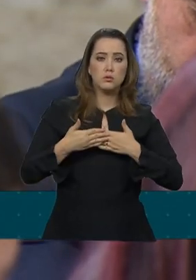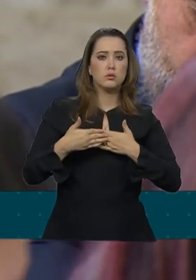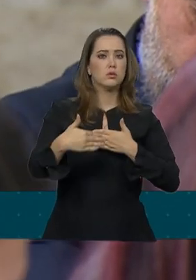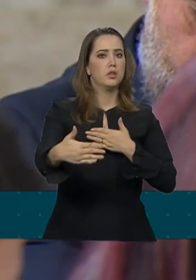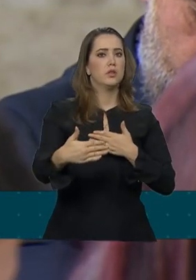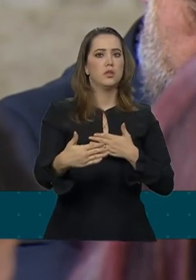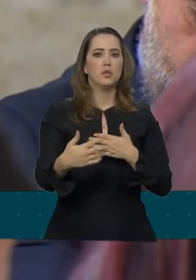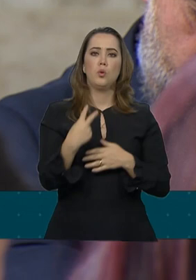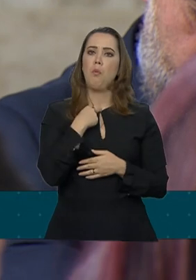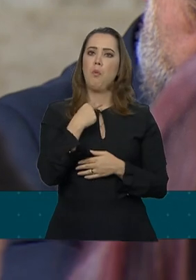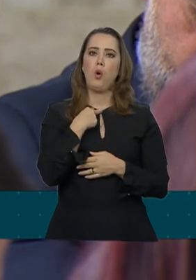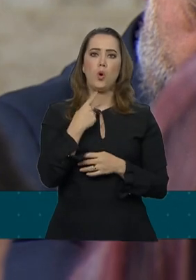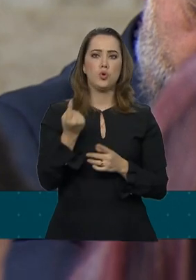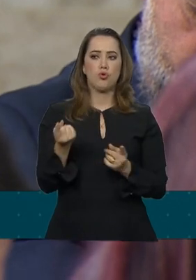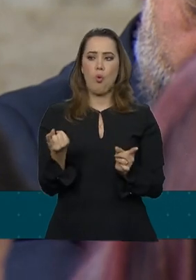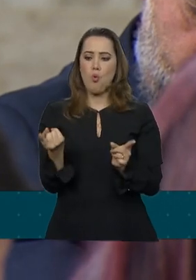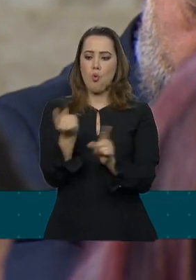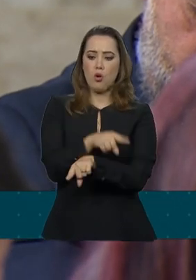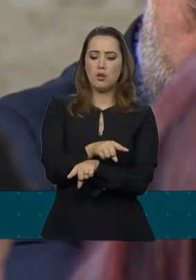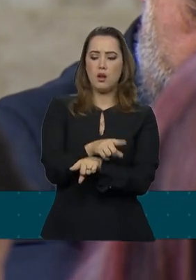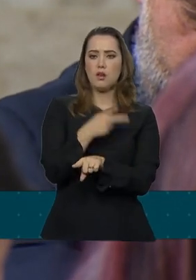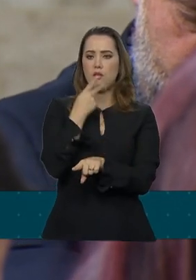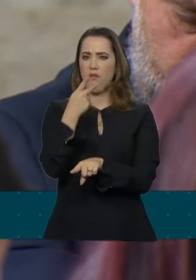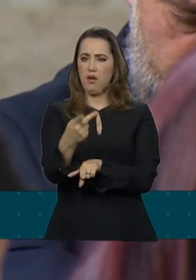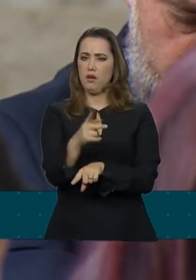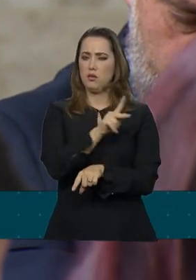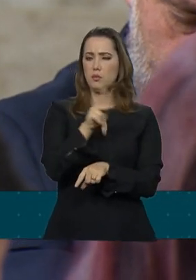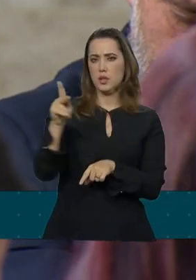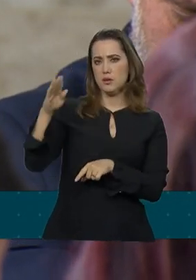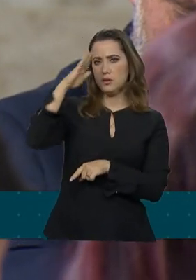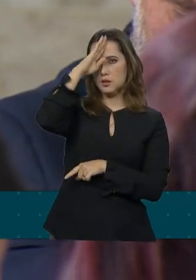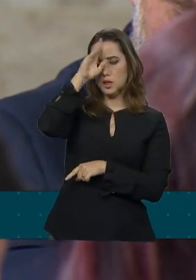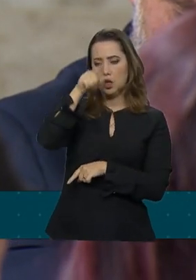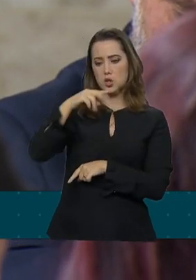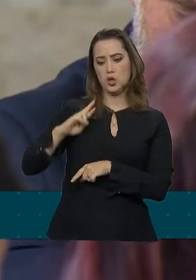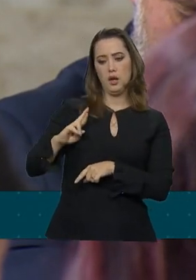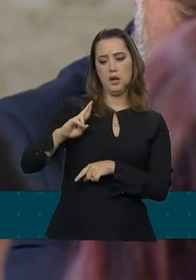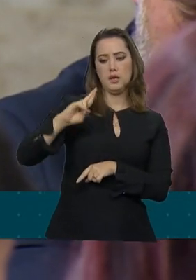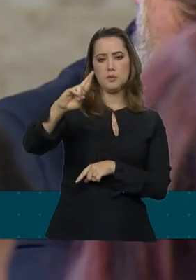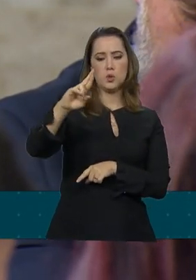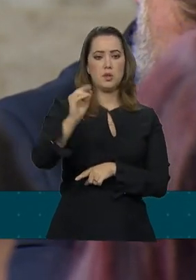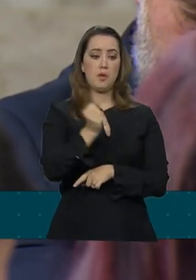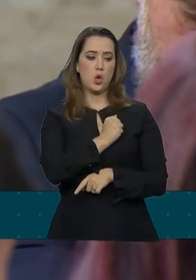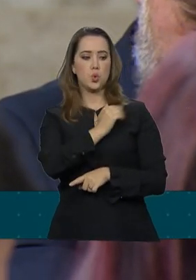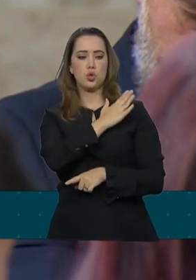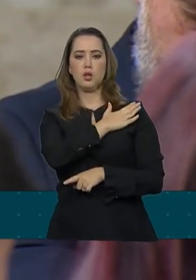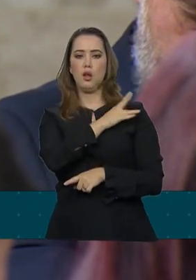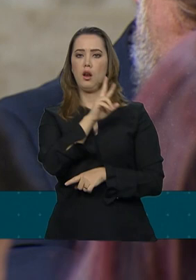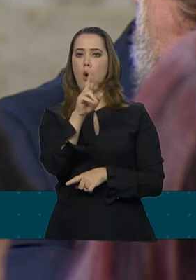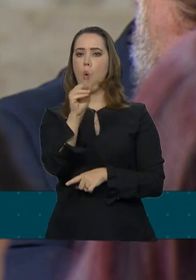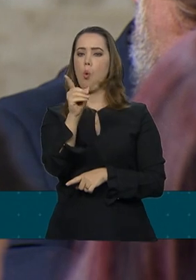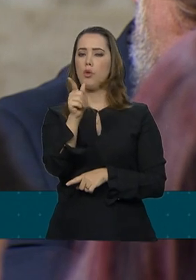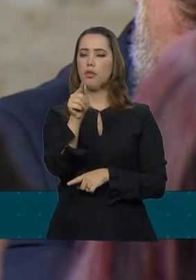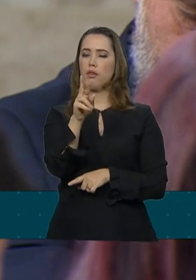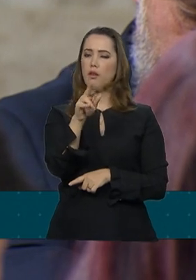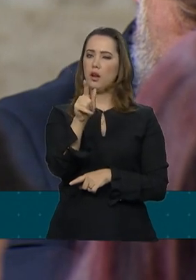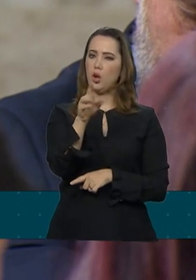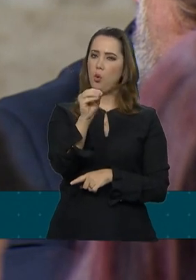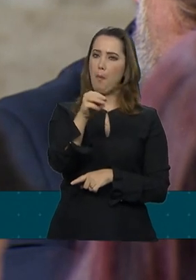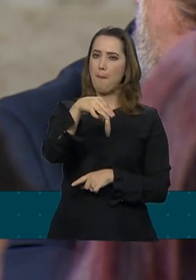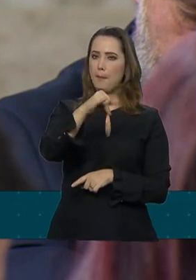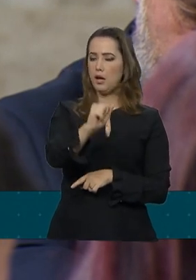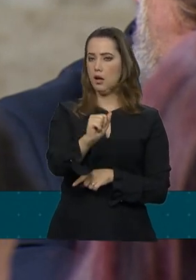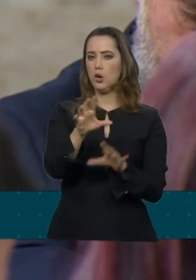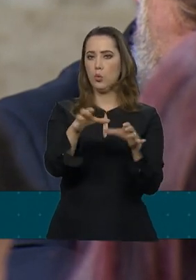não vai, então, na contramão desse discurso de que cabe ao general Rodrigo Maia e aos deputados conduzidos por